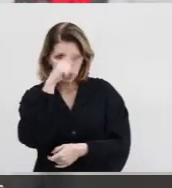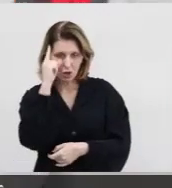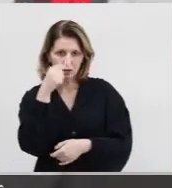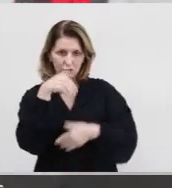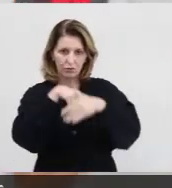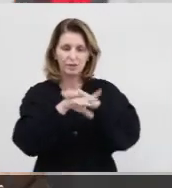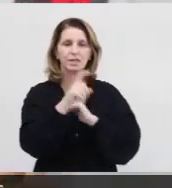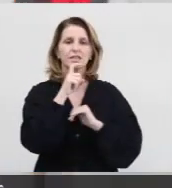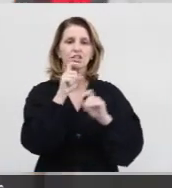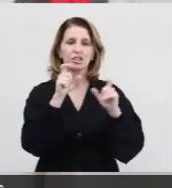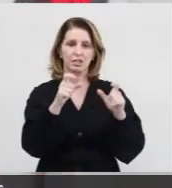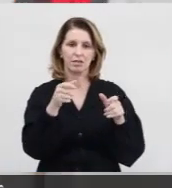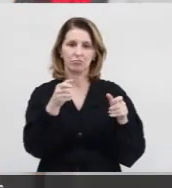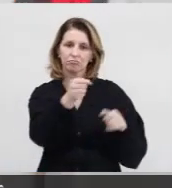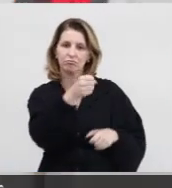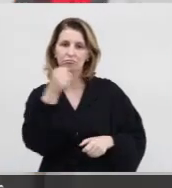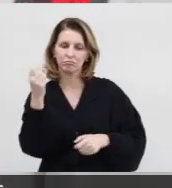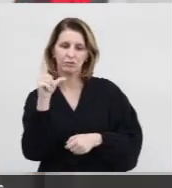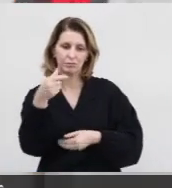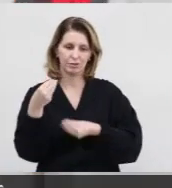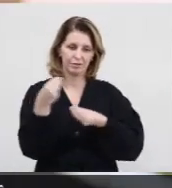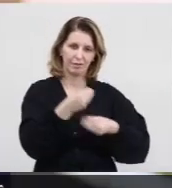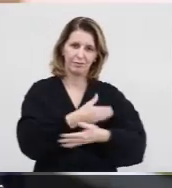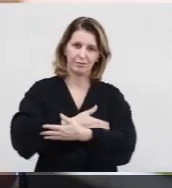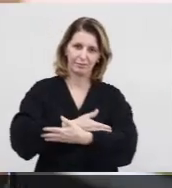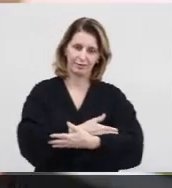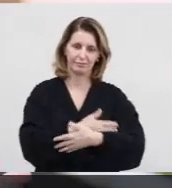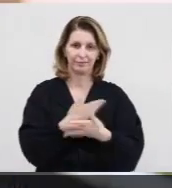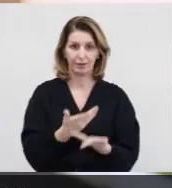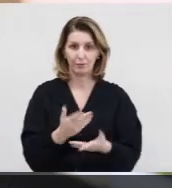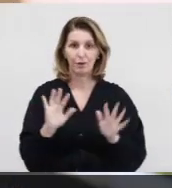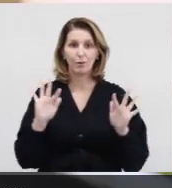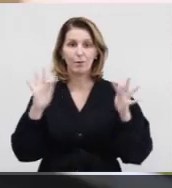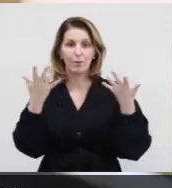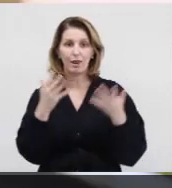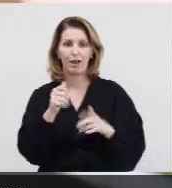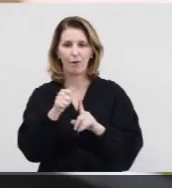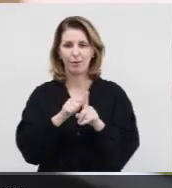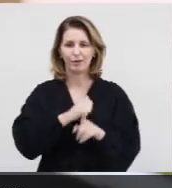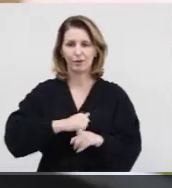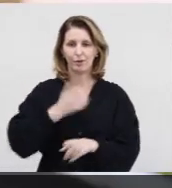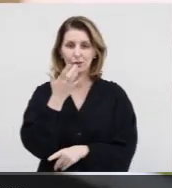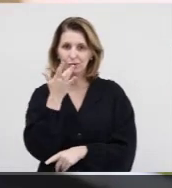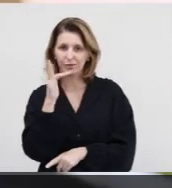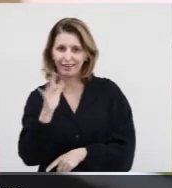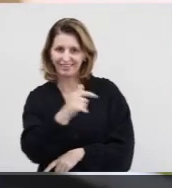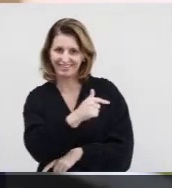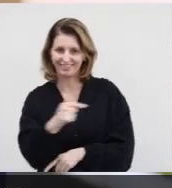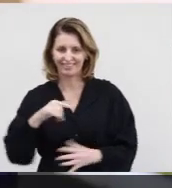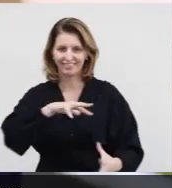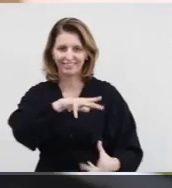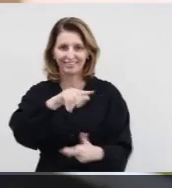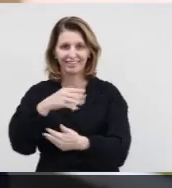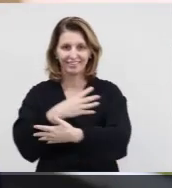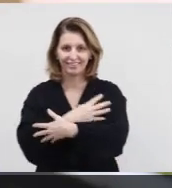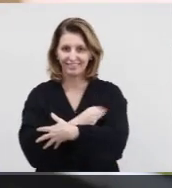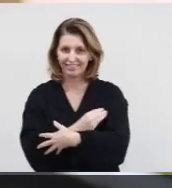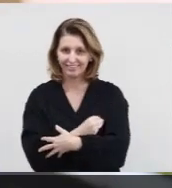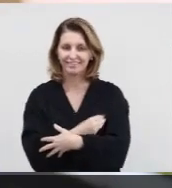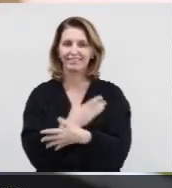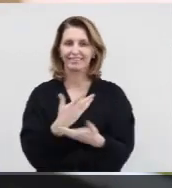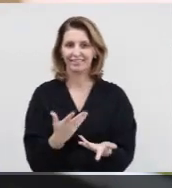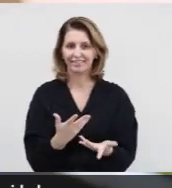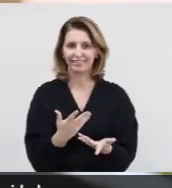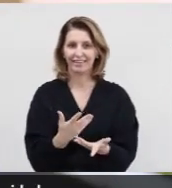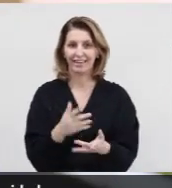pode guardar no freezer e dar para o seu bebê. Para comemorar o agosto dourado e a Semana Mundial do Aleitamento